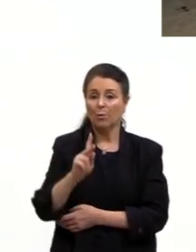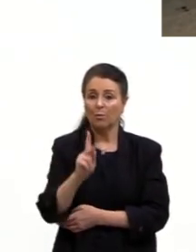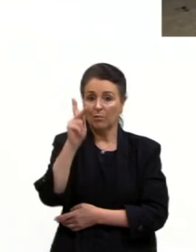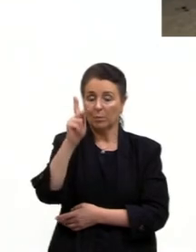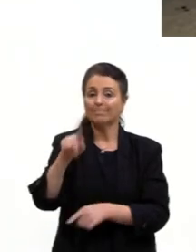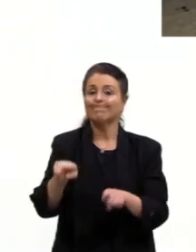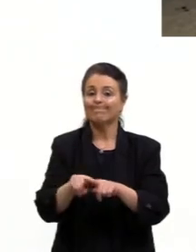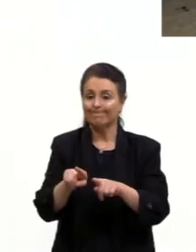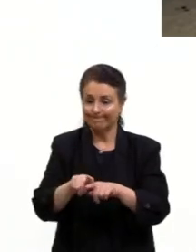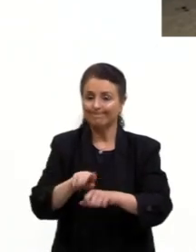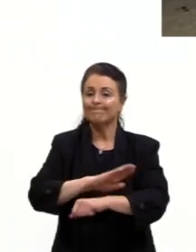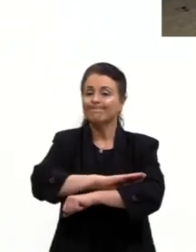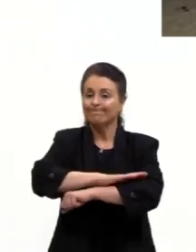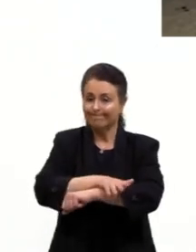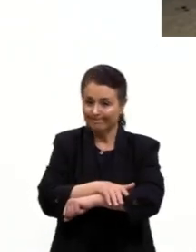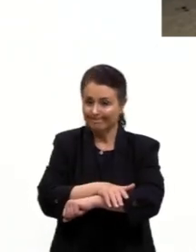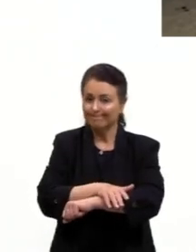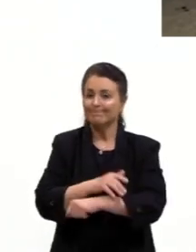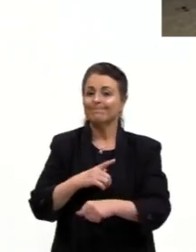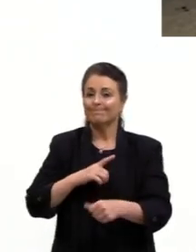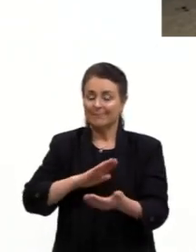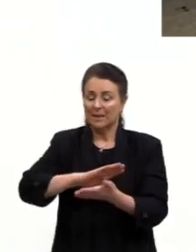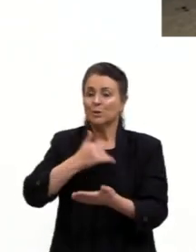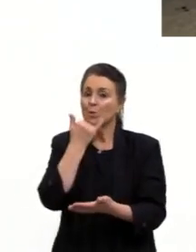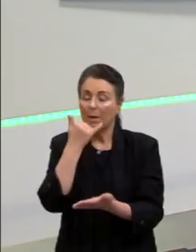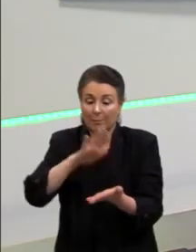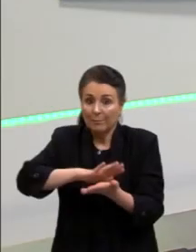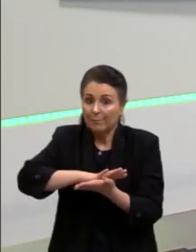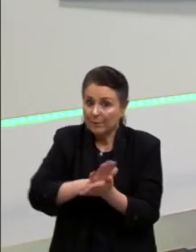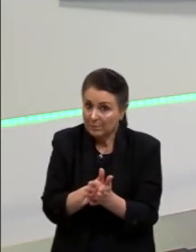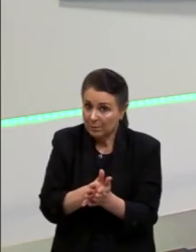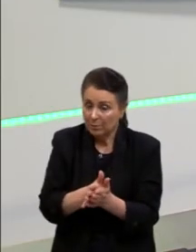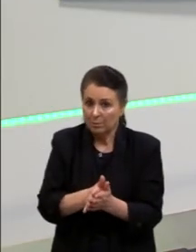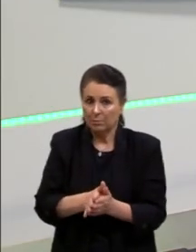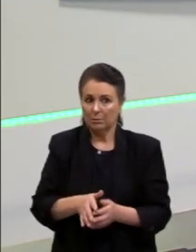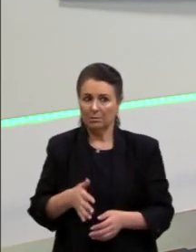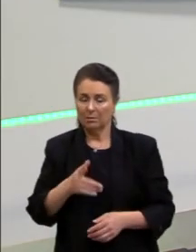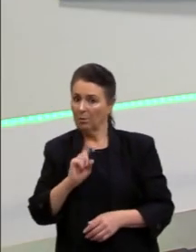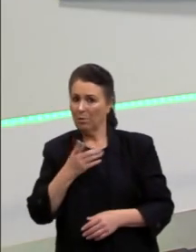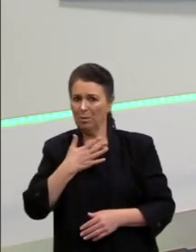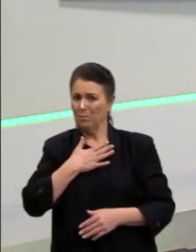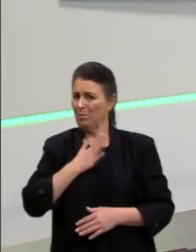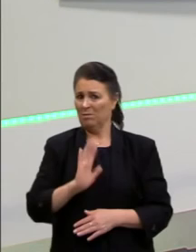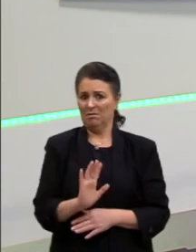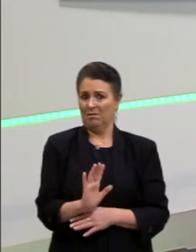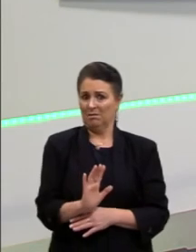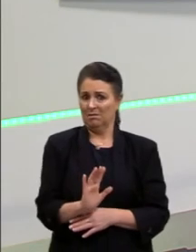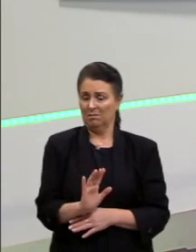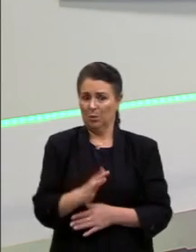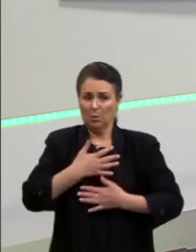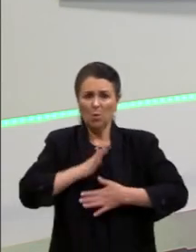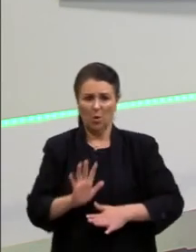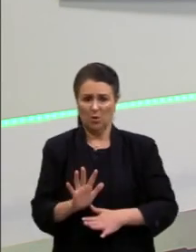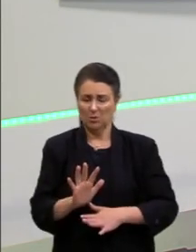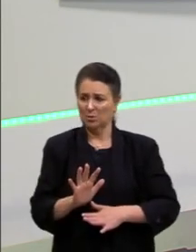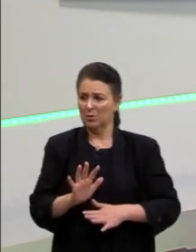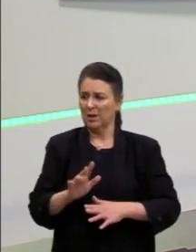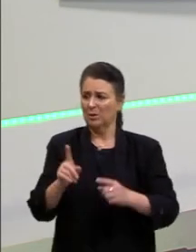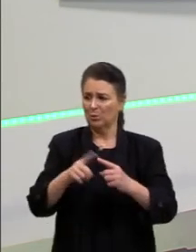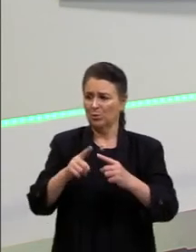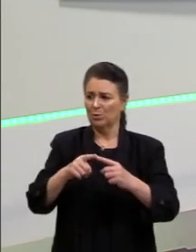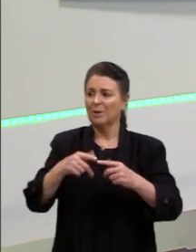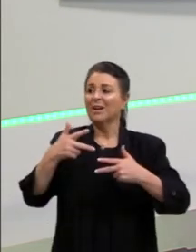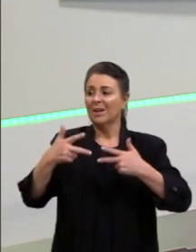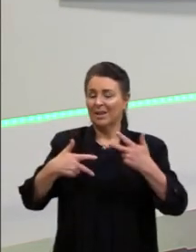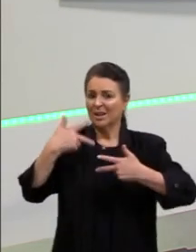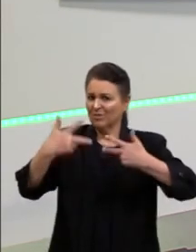o samba sofreu e sofre. E, gente, não é uma questão de gosto. Eu tenho todo o direito de não gostar de funk, mas se eu digo